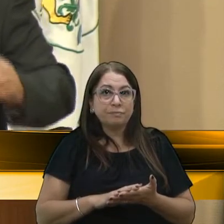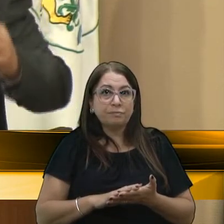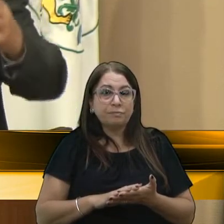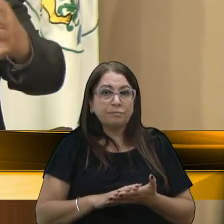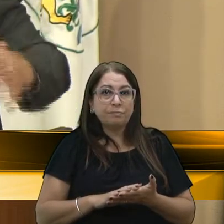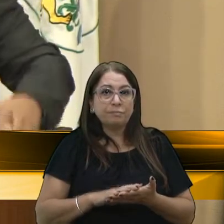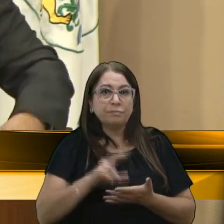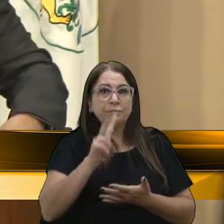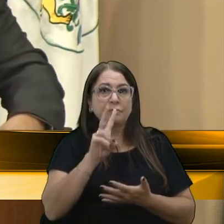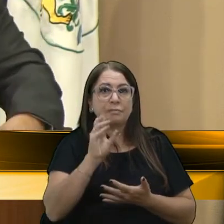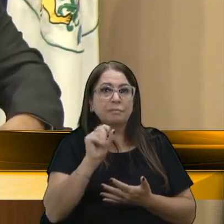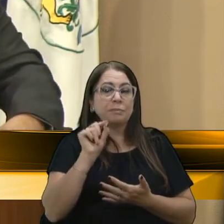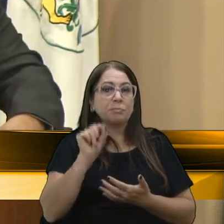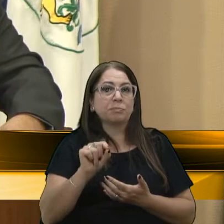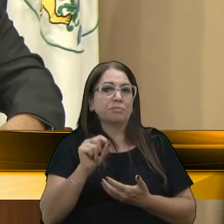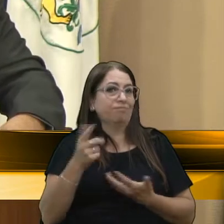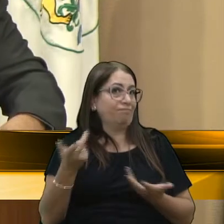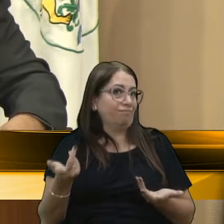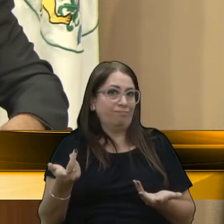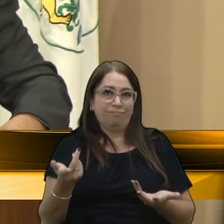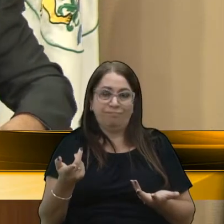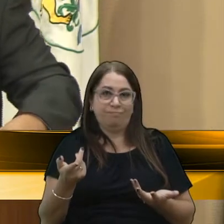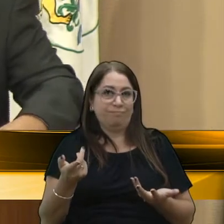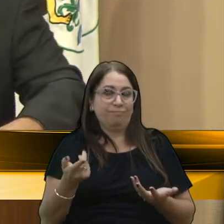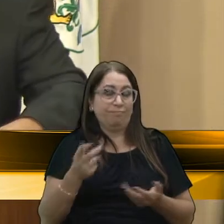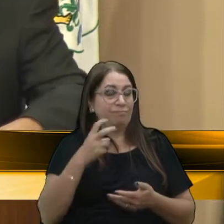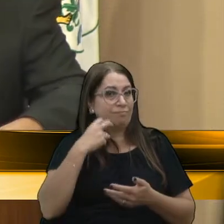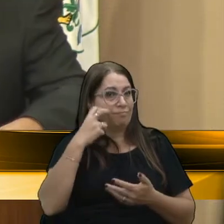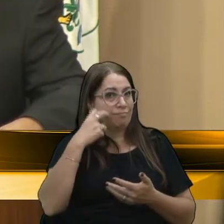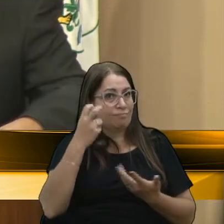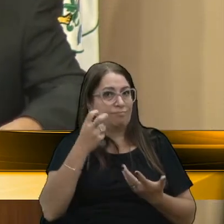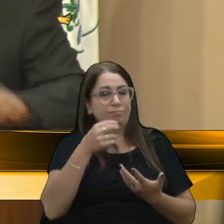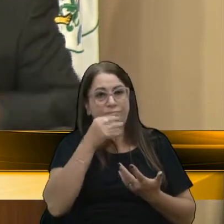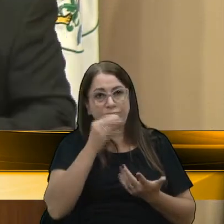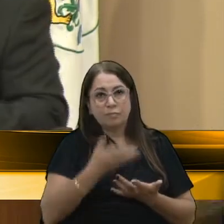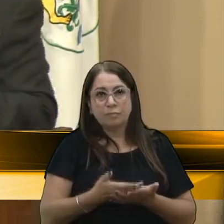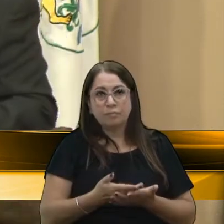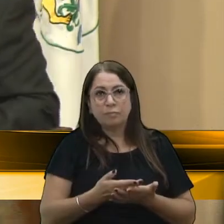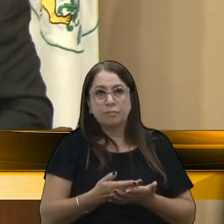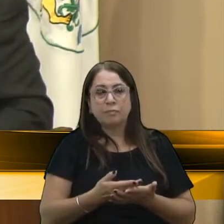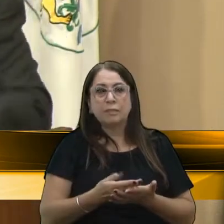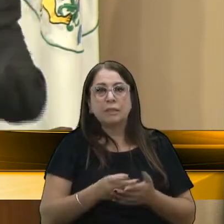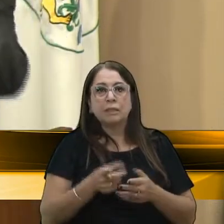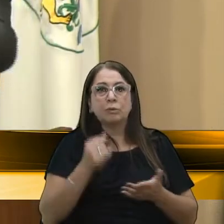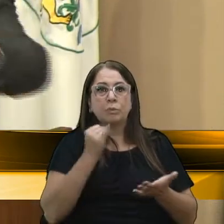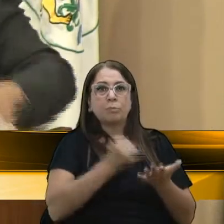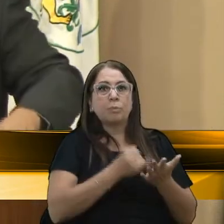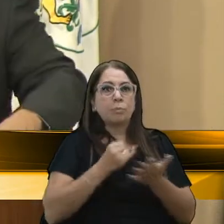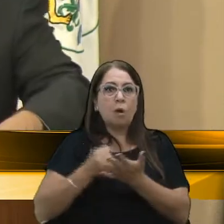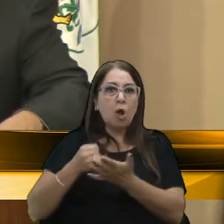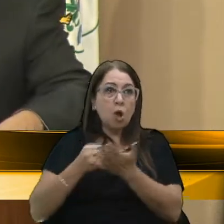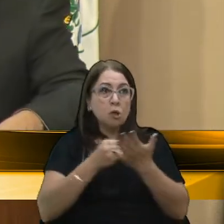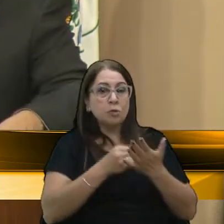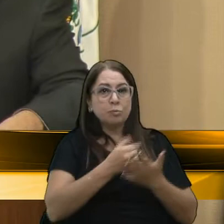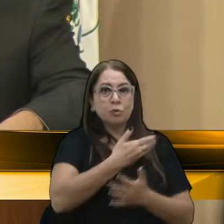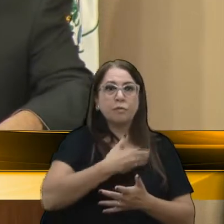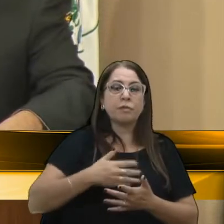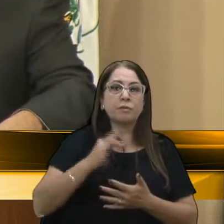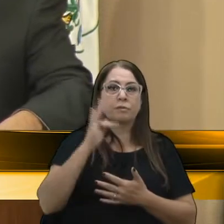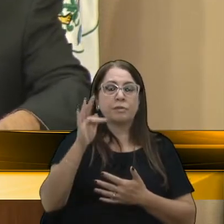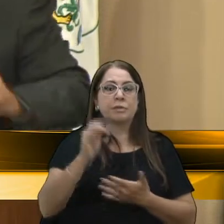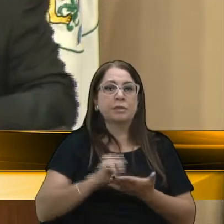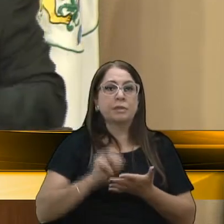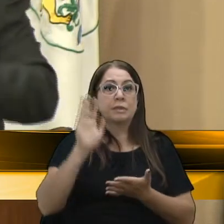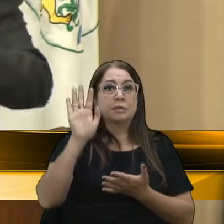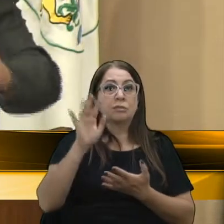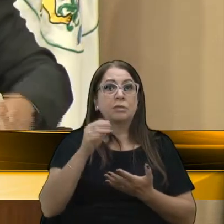20 mil vacinas? É uma vergonha para Caxias, de tanto de impostos que nós nos mandamos para o governo federal. Uma parte,